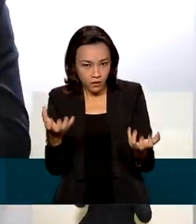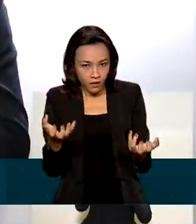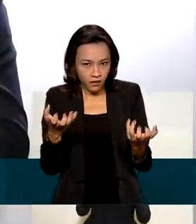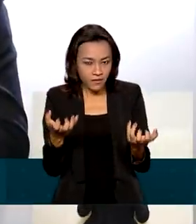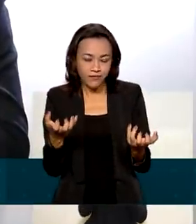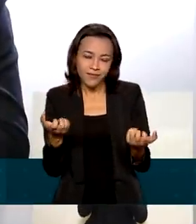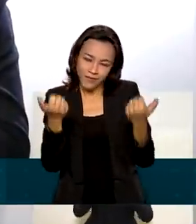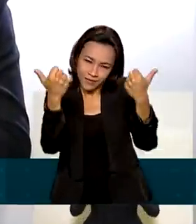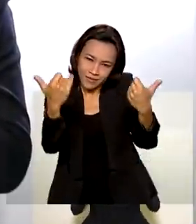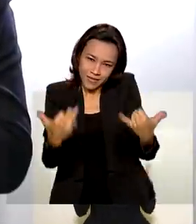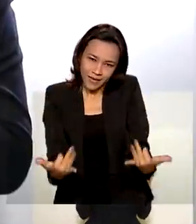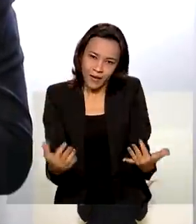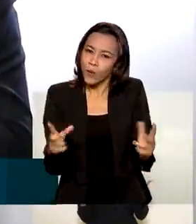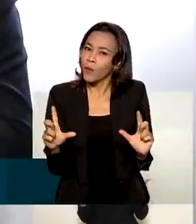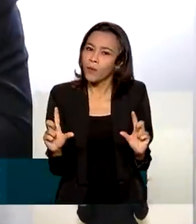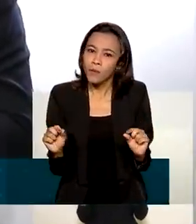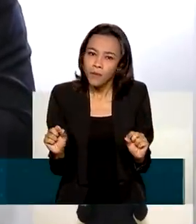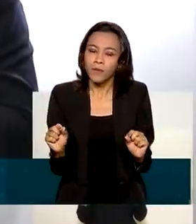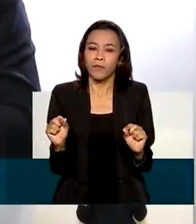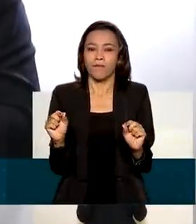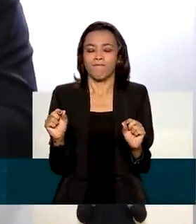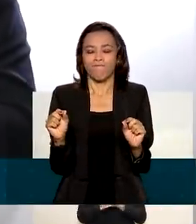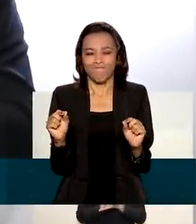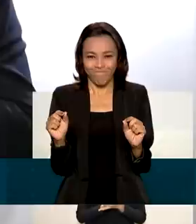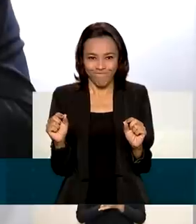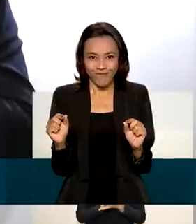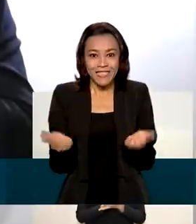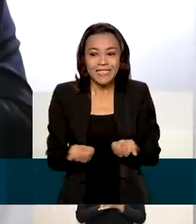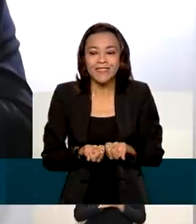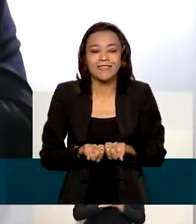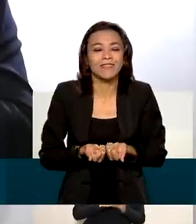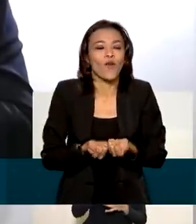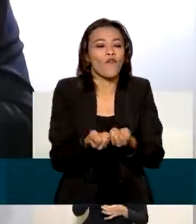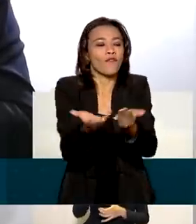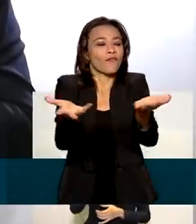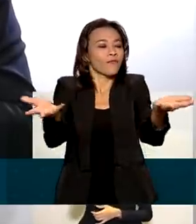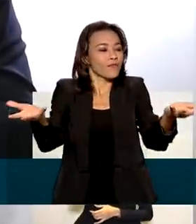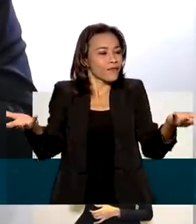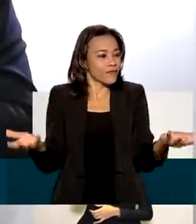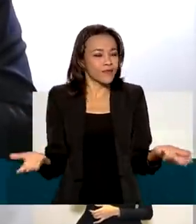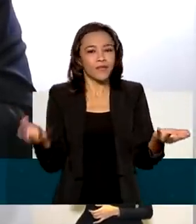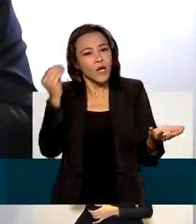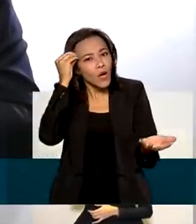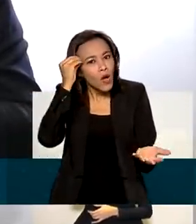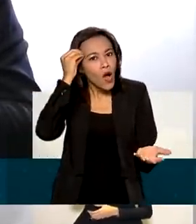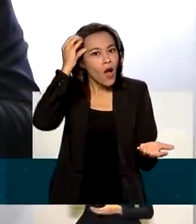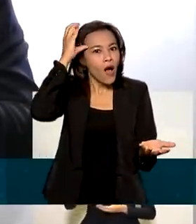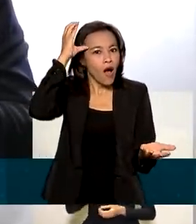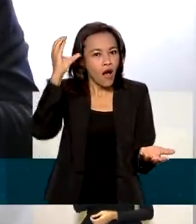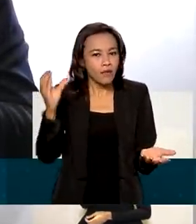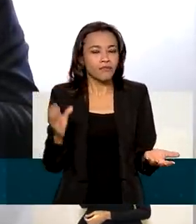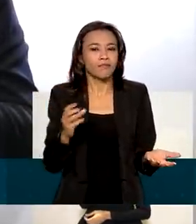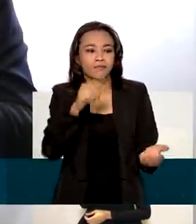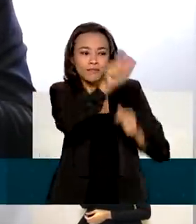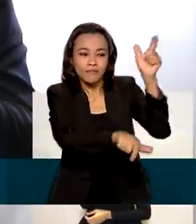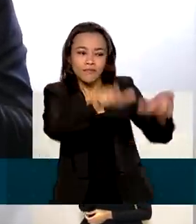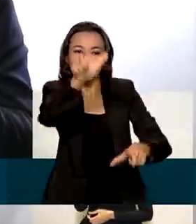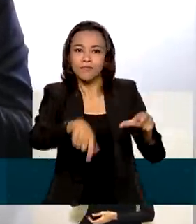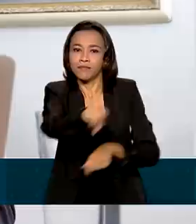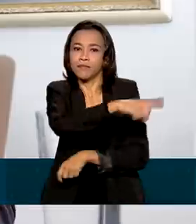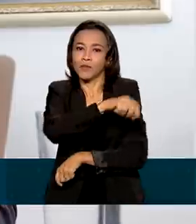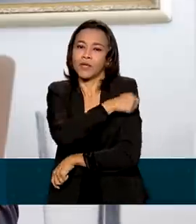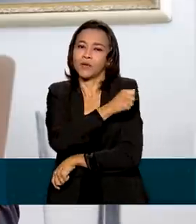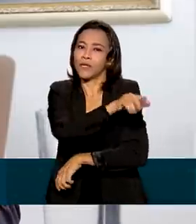é esse aqui, de dar um conhecimento aos alunos para que eles possam fazer